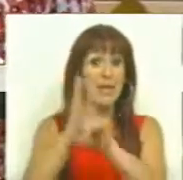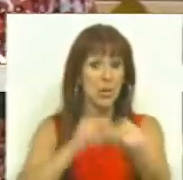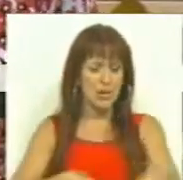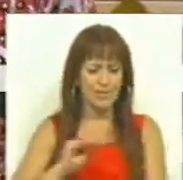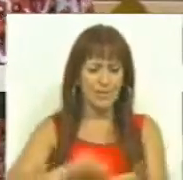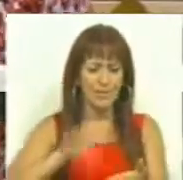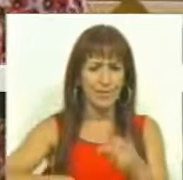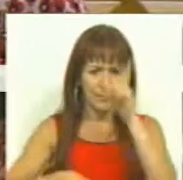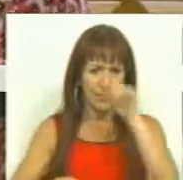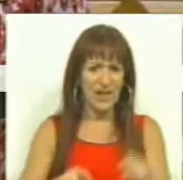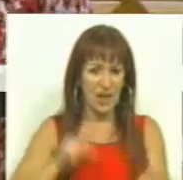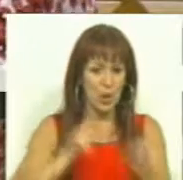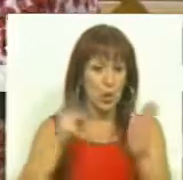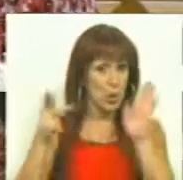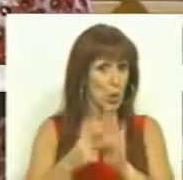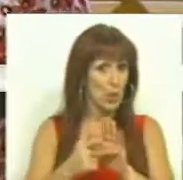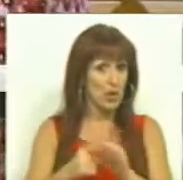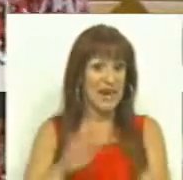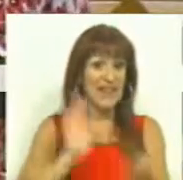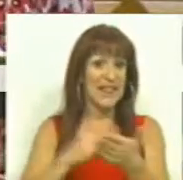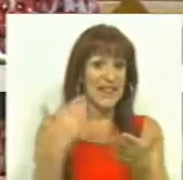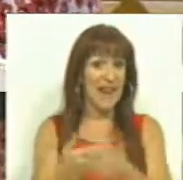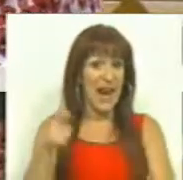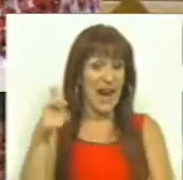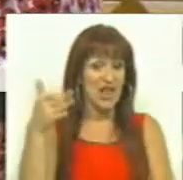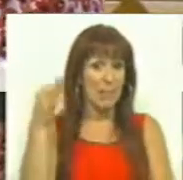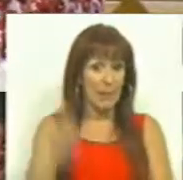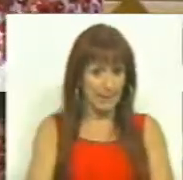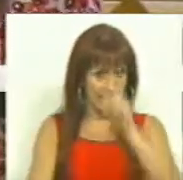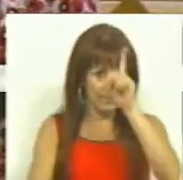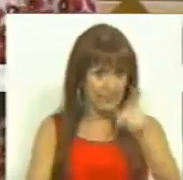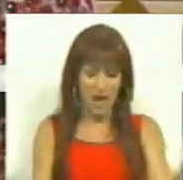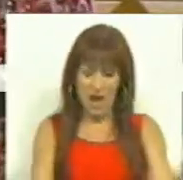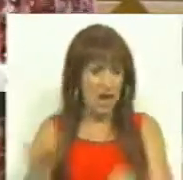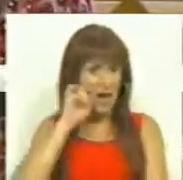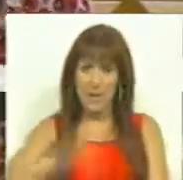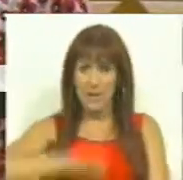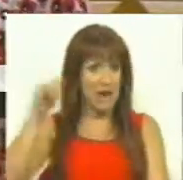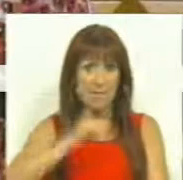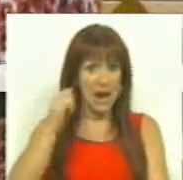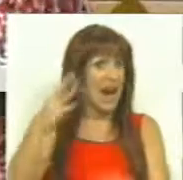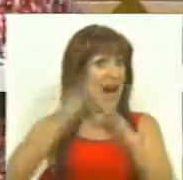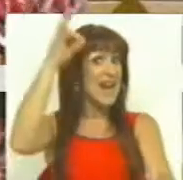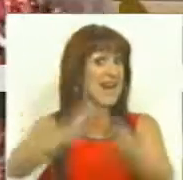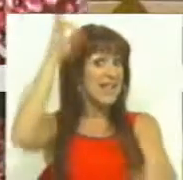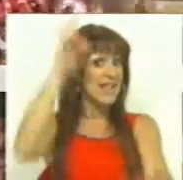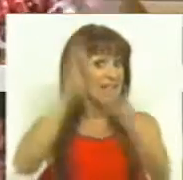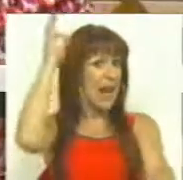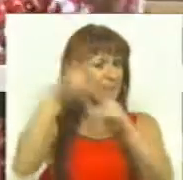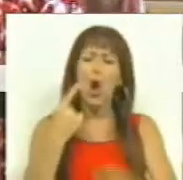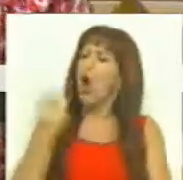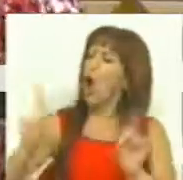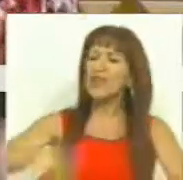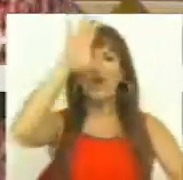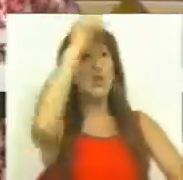a contratação dos técnicos, dos intérpretes de língua gestual portuguesa, que não está garantida em setembro e que, portanto, mais uma